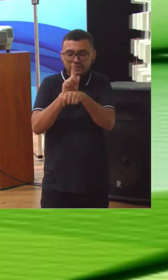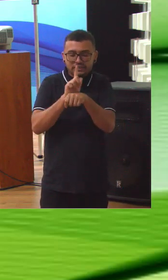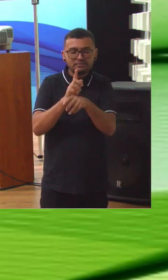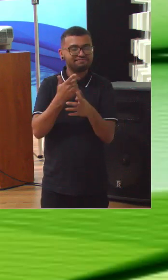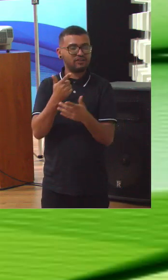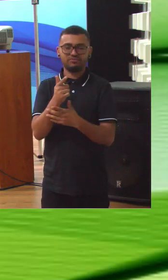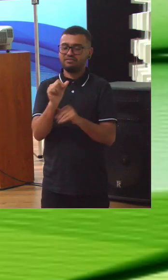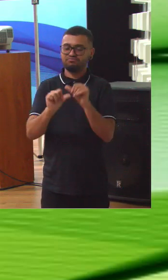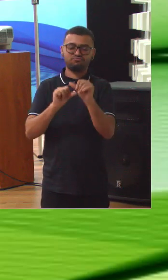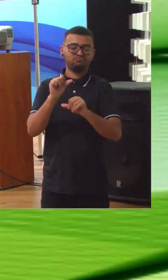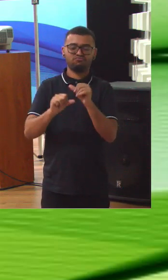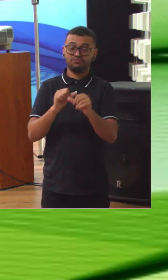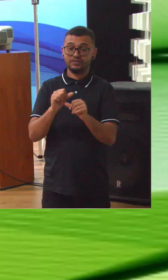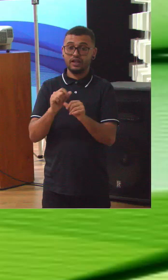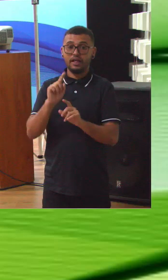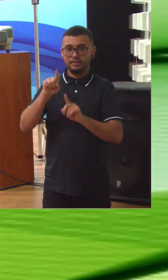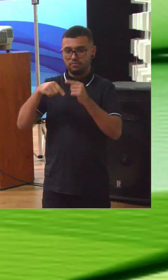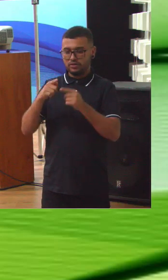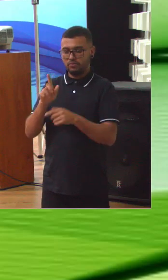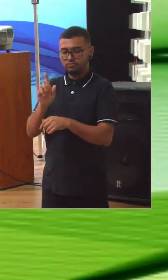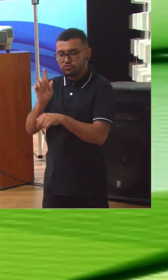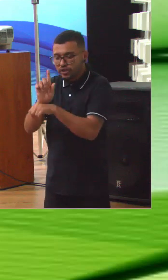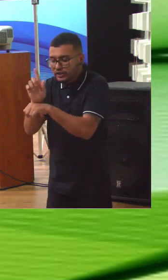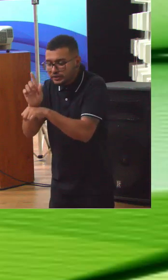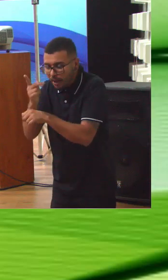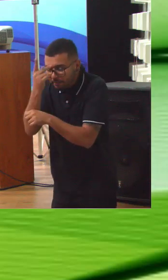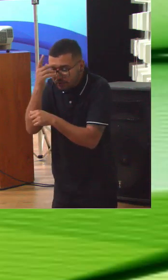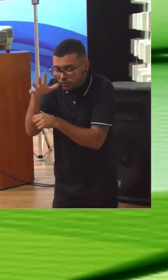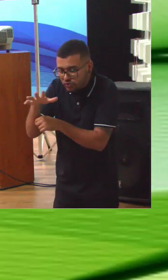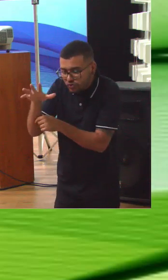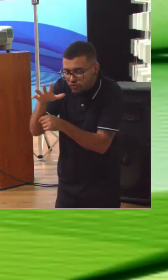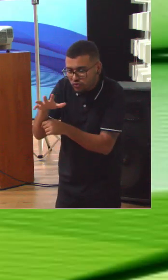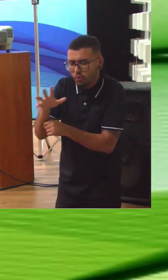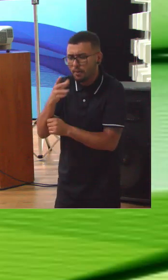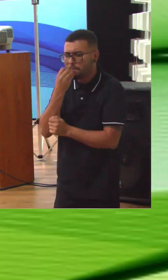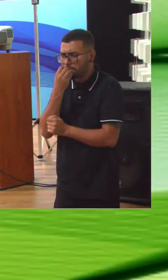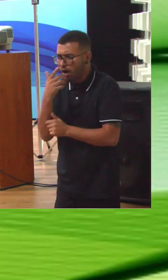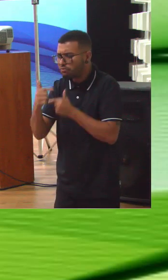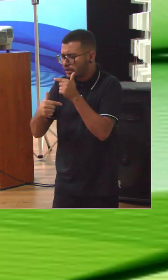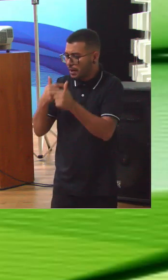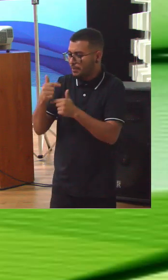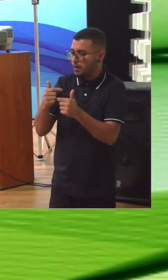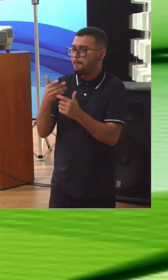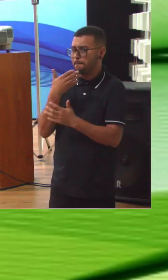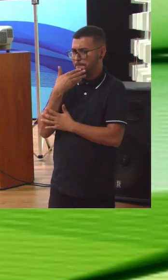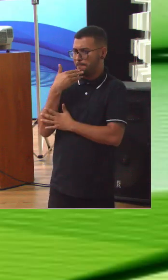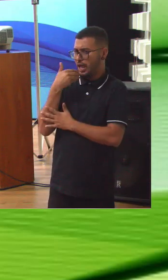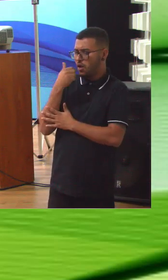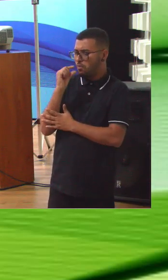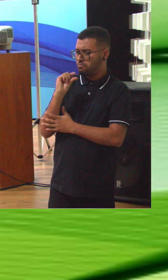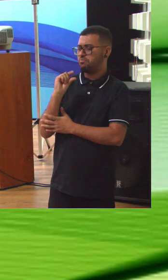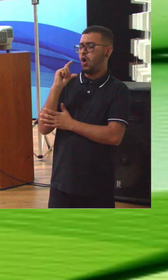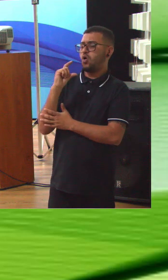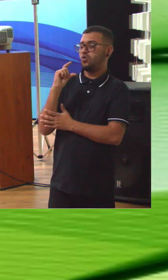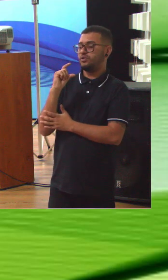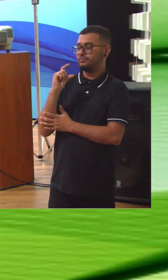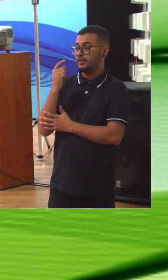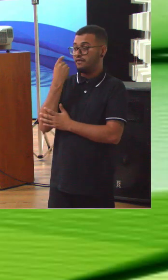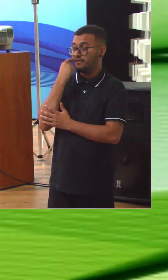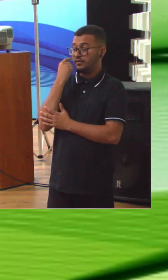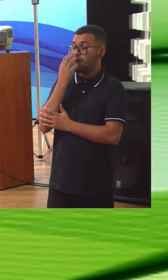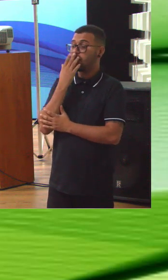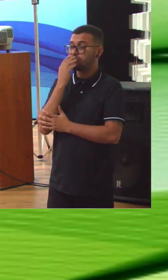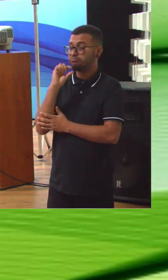mas aqui em gestão de pessoas a capacidade de gerenciar bem pessoas melhorou um pouquinho veio daqui para essa